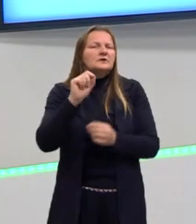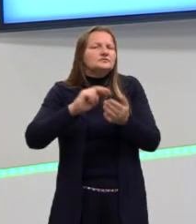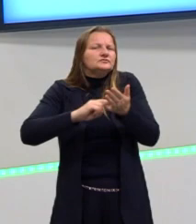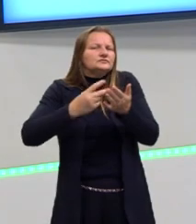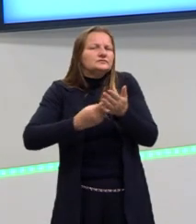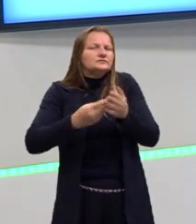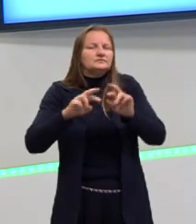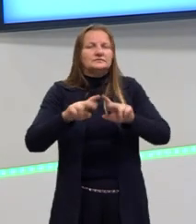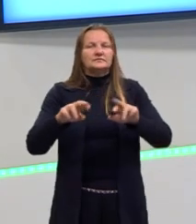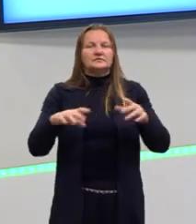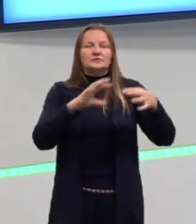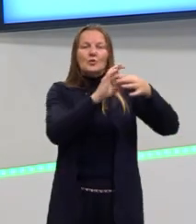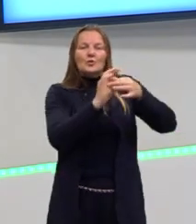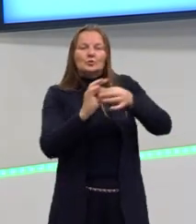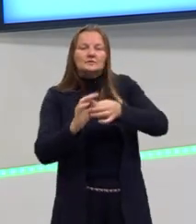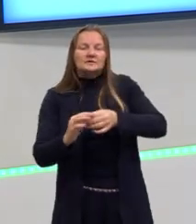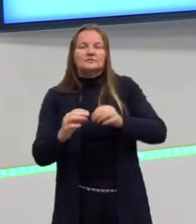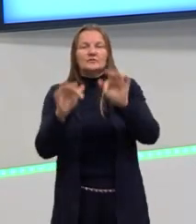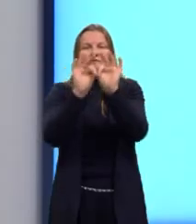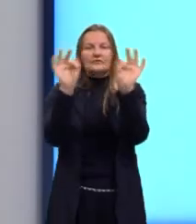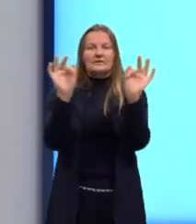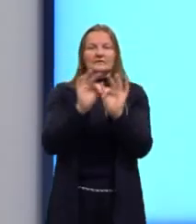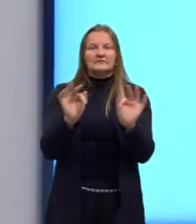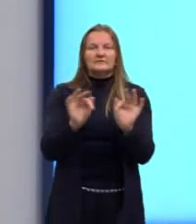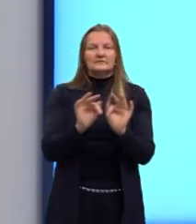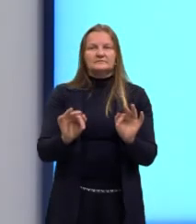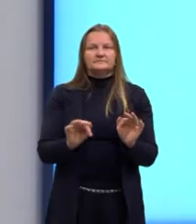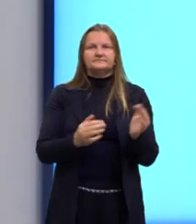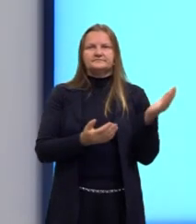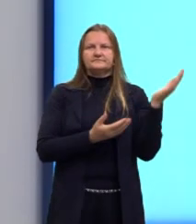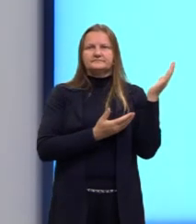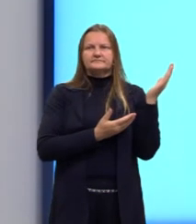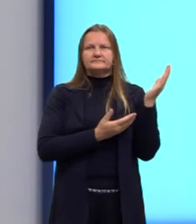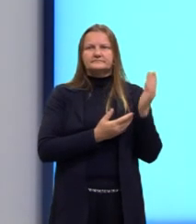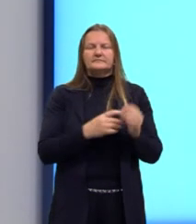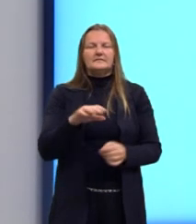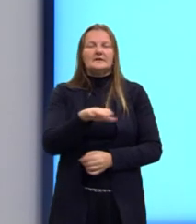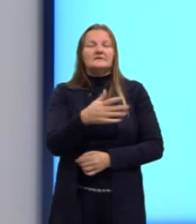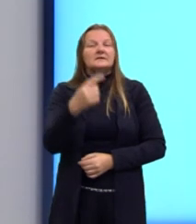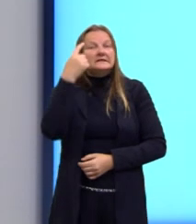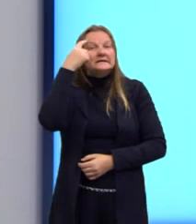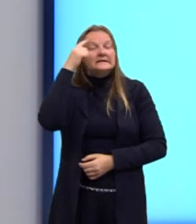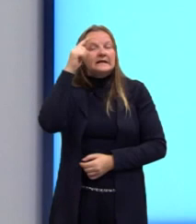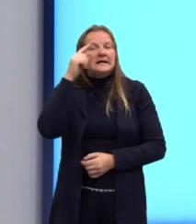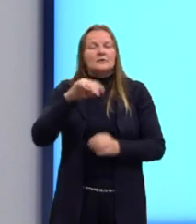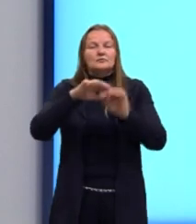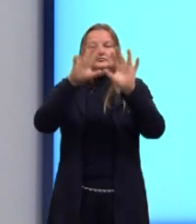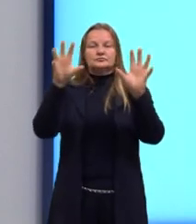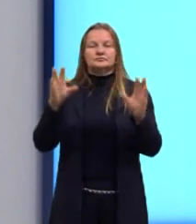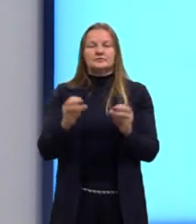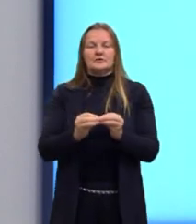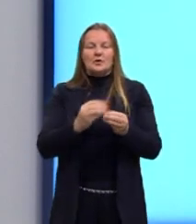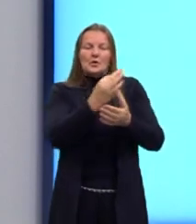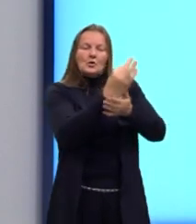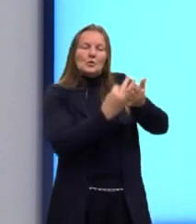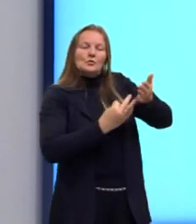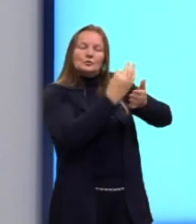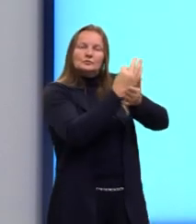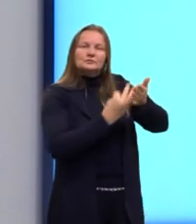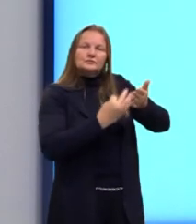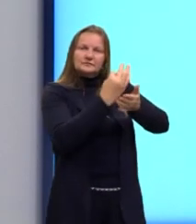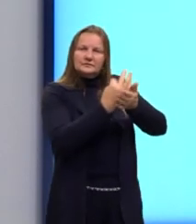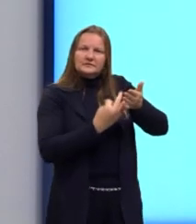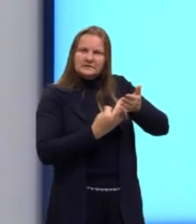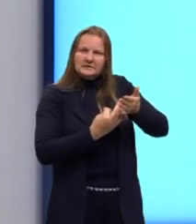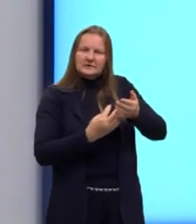dentro do contexto. O then é mais numa ideia de finalização de texto. O so já é